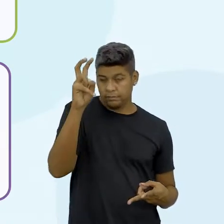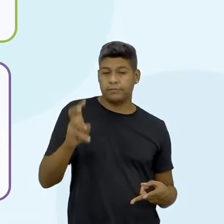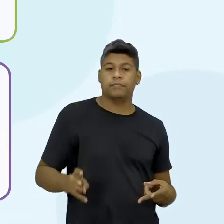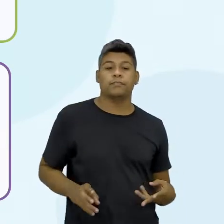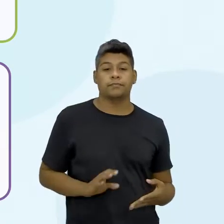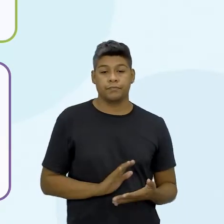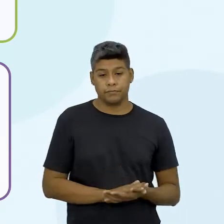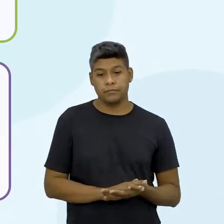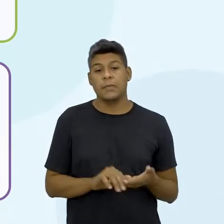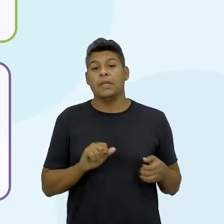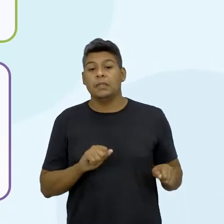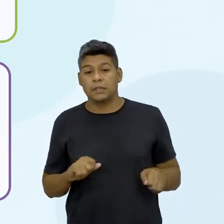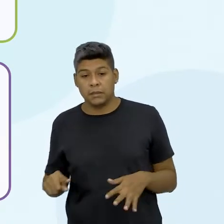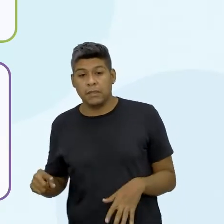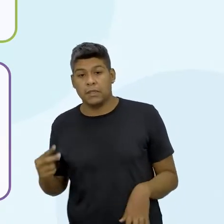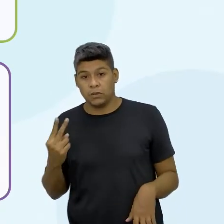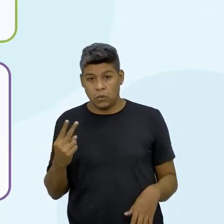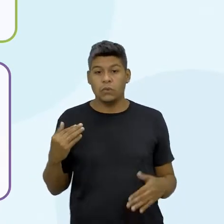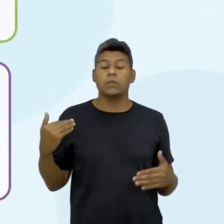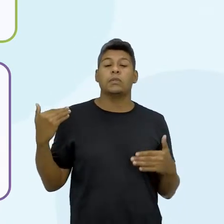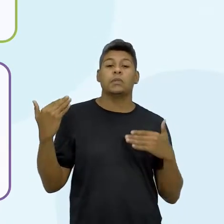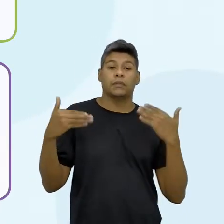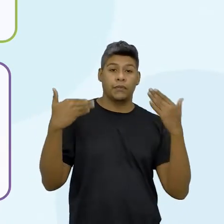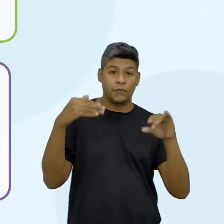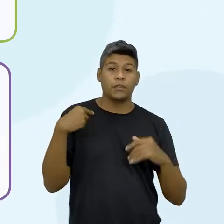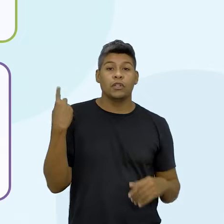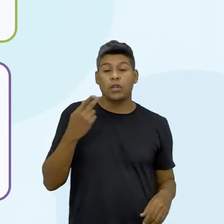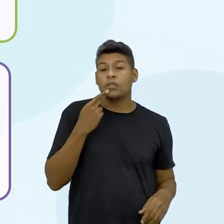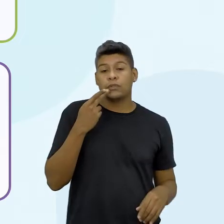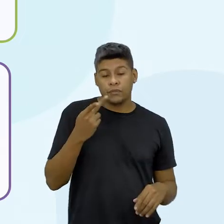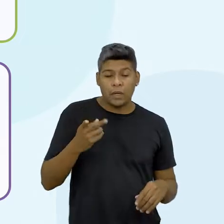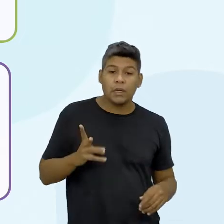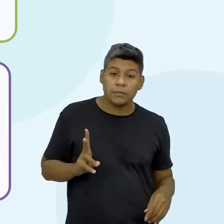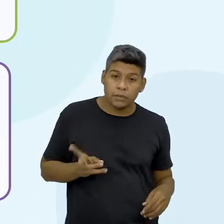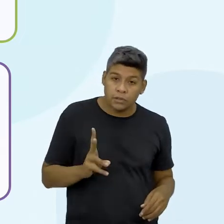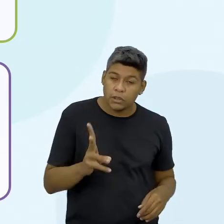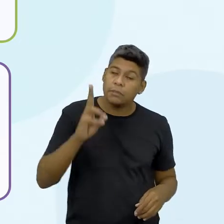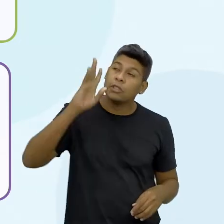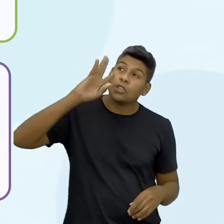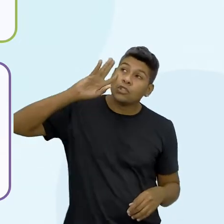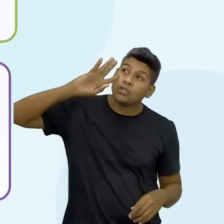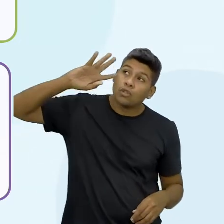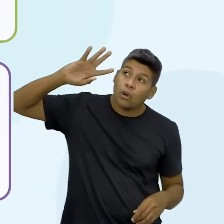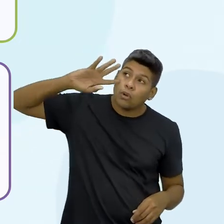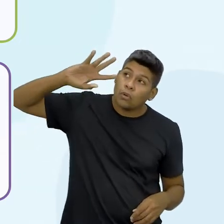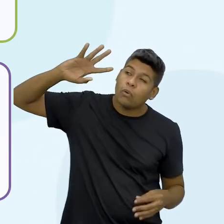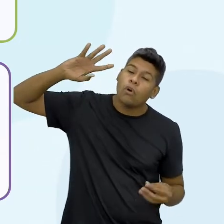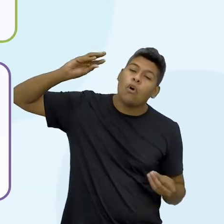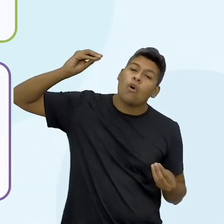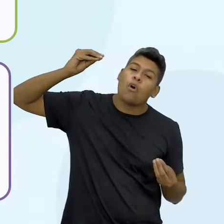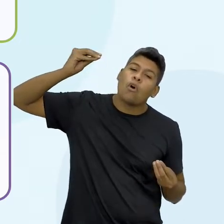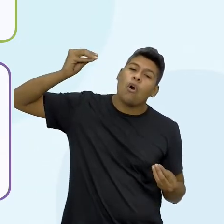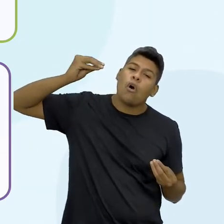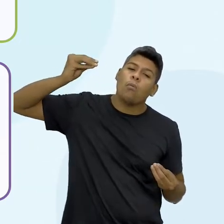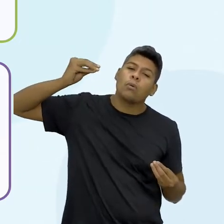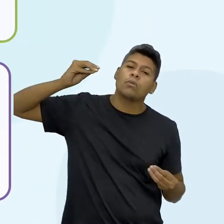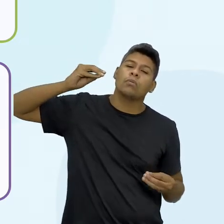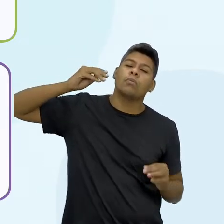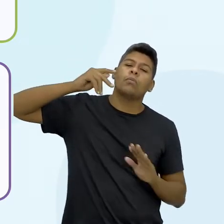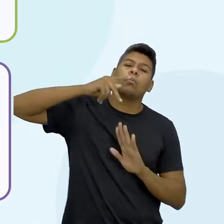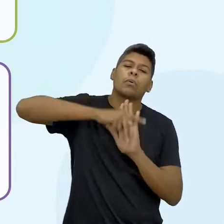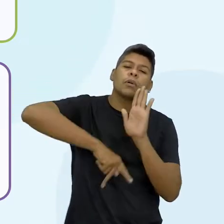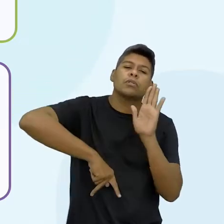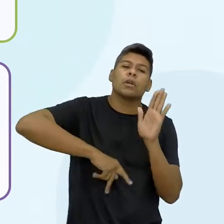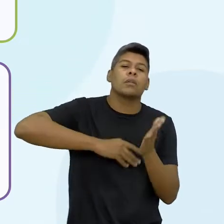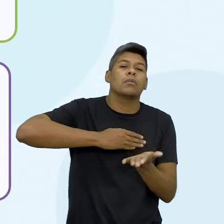na semana 2 do desenvolvimento, nós falamos bastante em sonho, como pretendemos colocar esse projeto